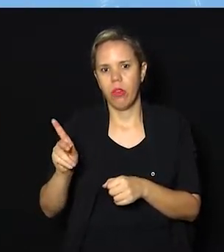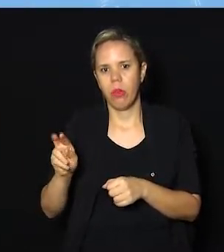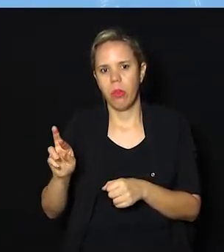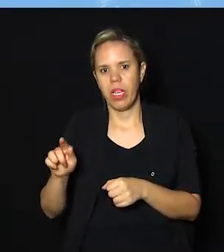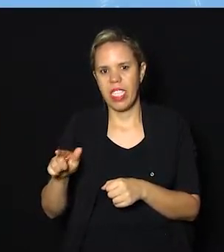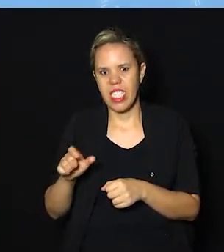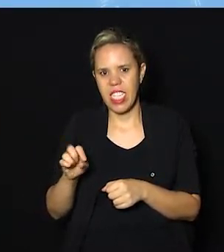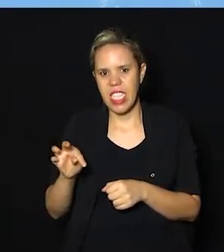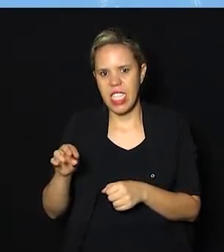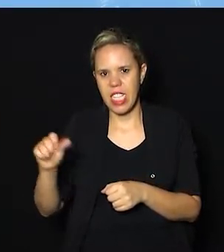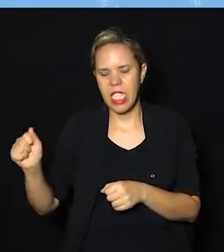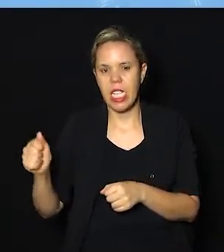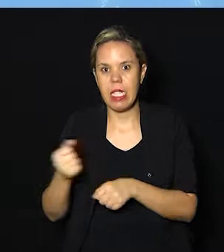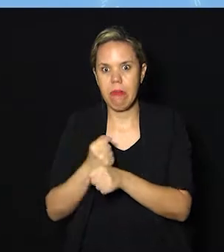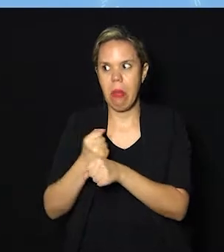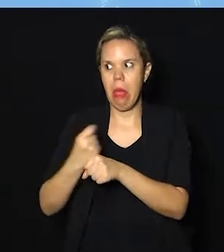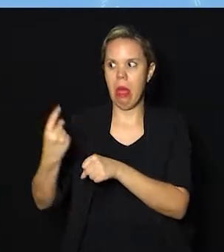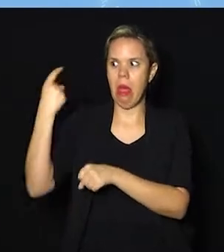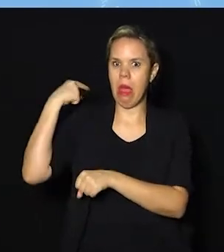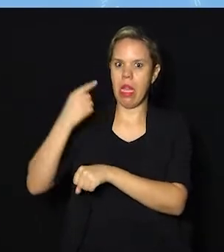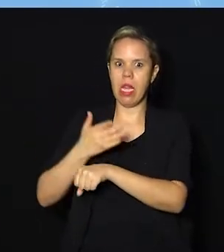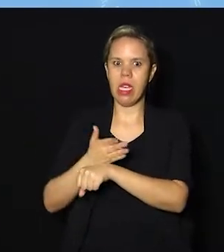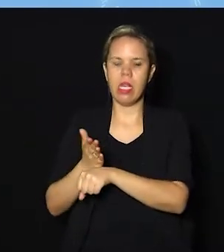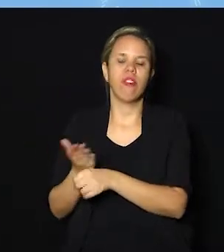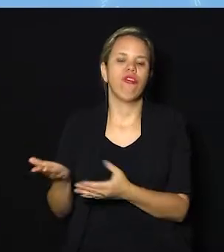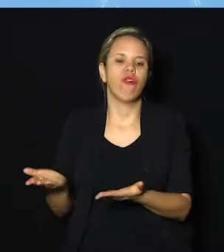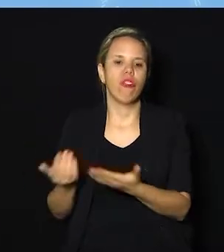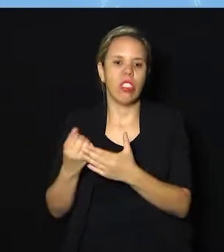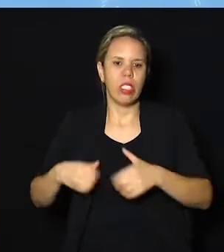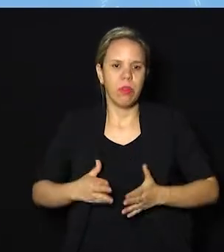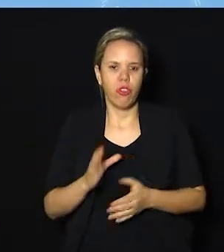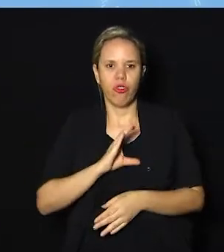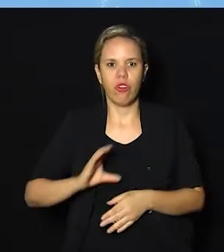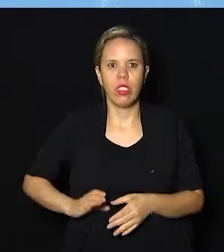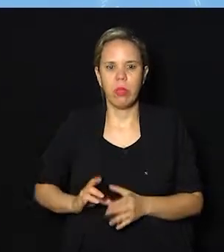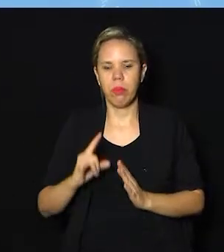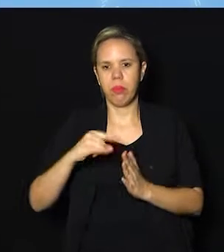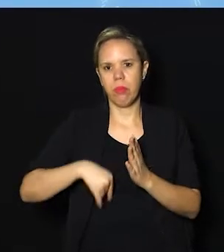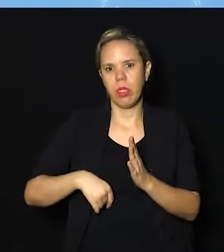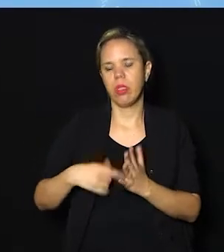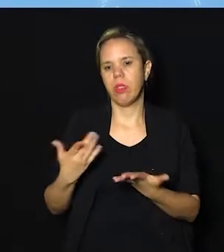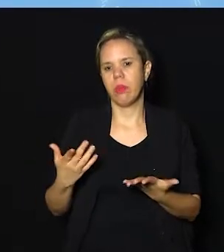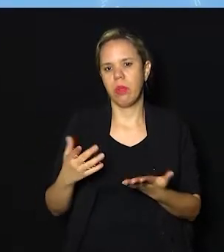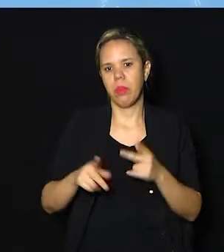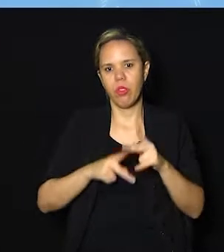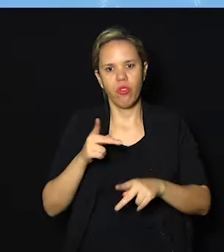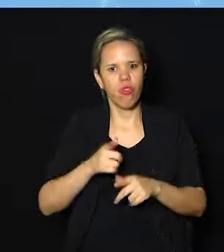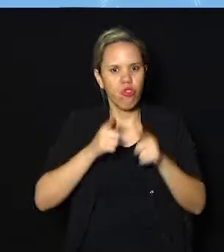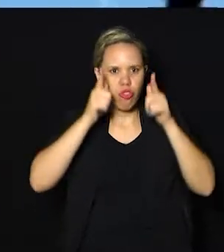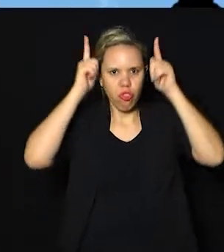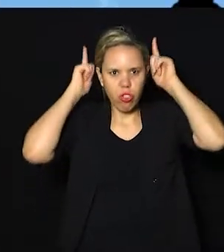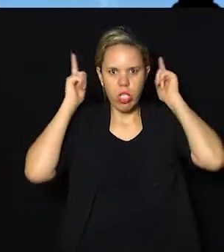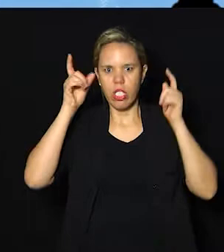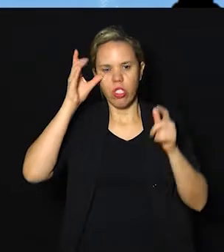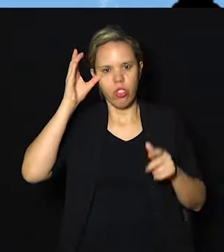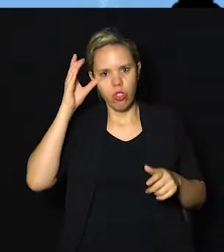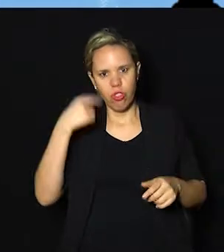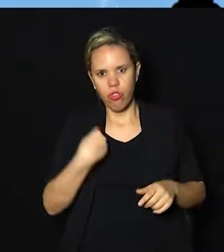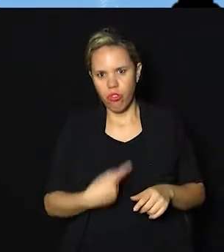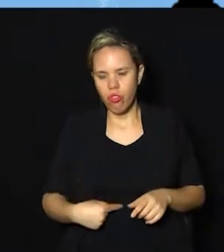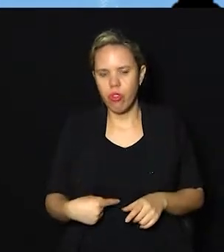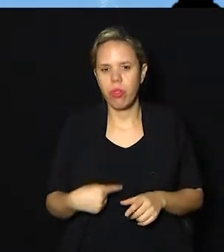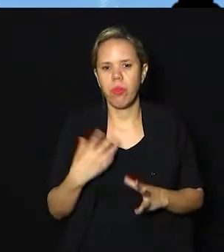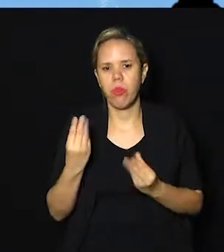antes do nascimento de Cristo. Eles podem ser encontrados tanto em documentos chineses como gregos, por exemplo, o que mostra que